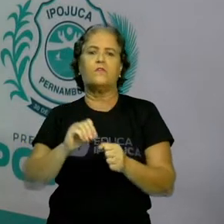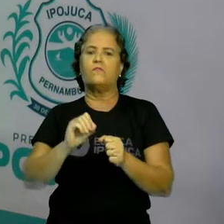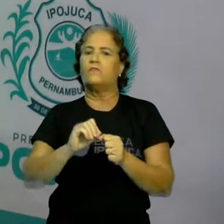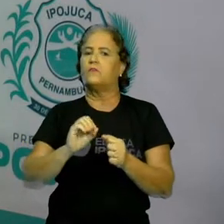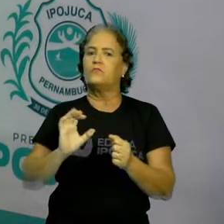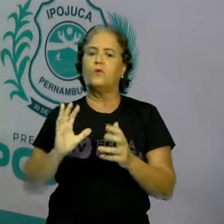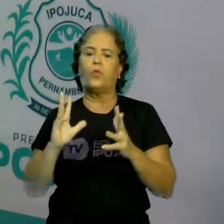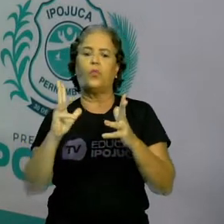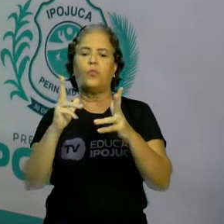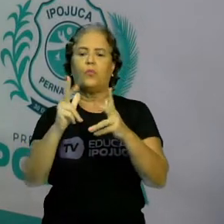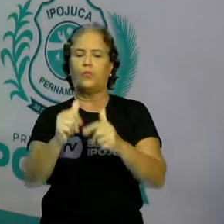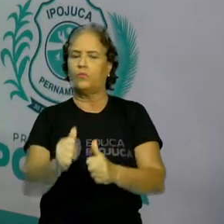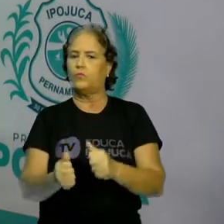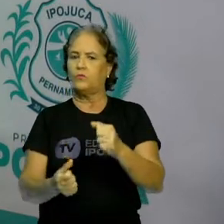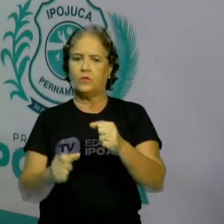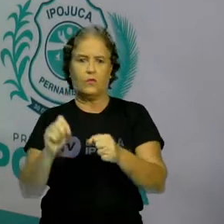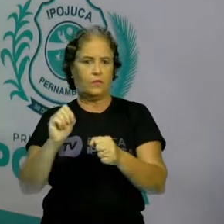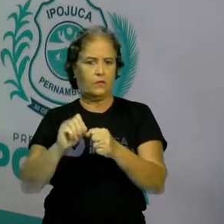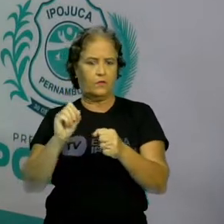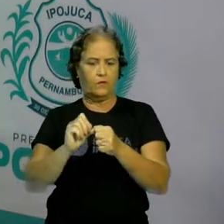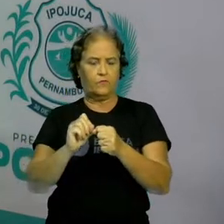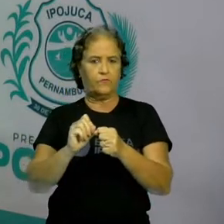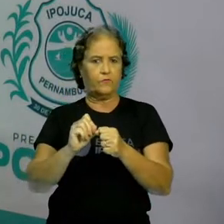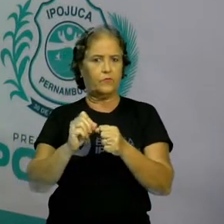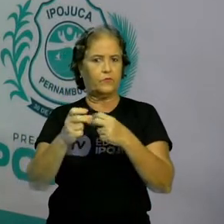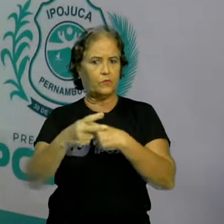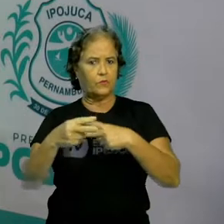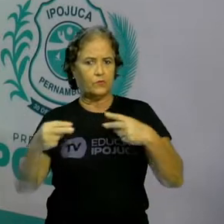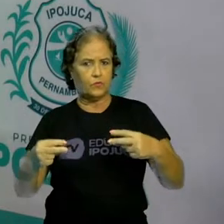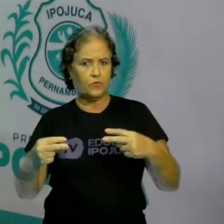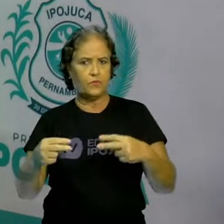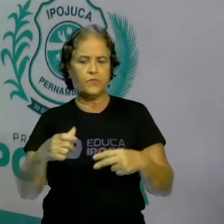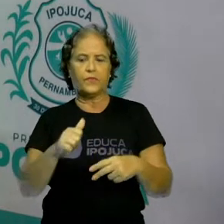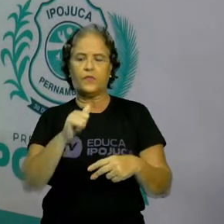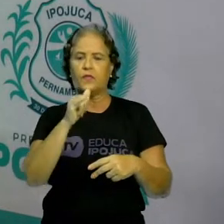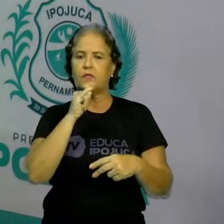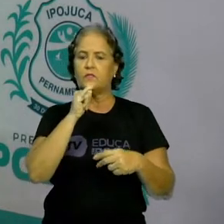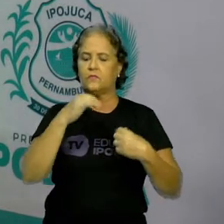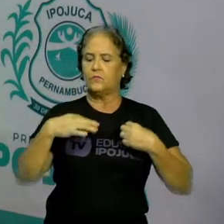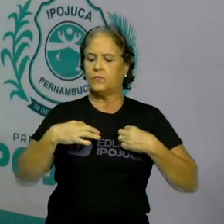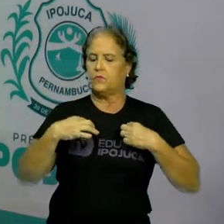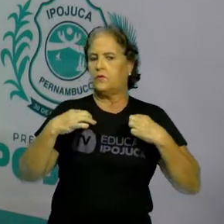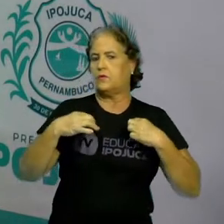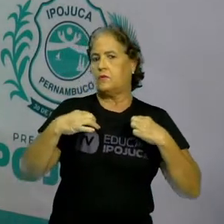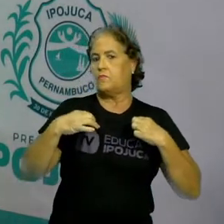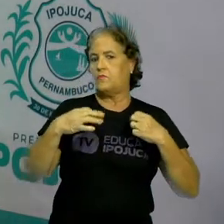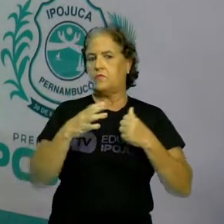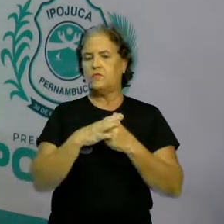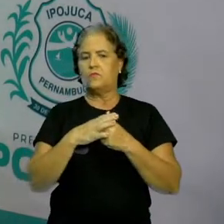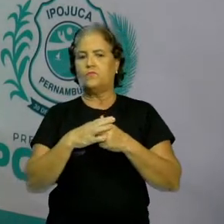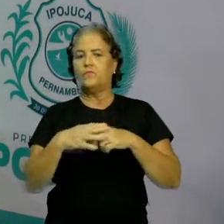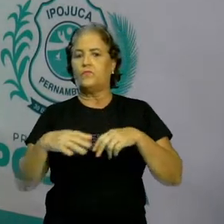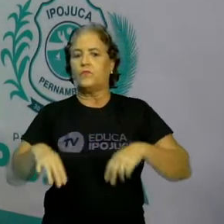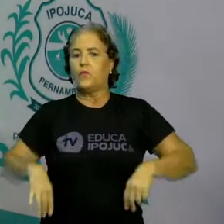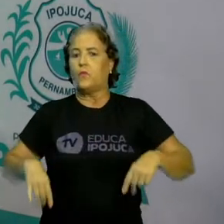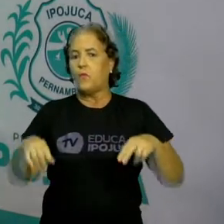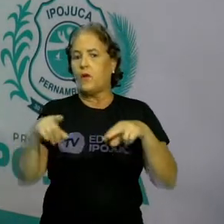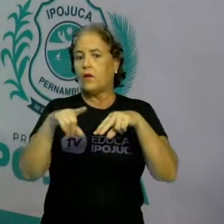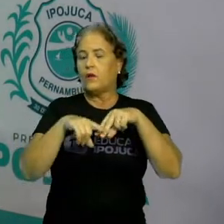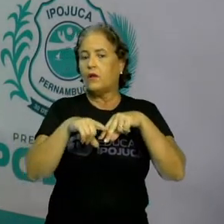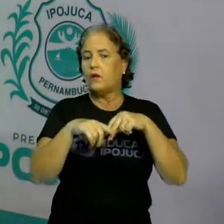da produção daquele produto. Por exemplo, uma camisa, uma calça, um sapato. Ele